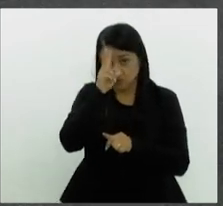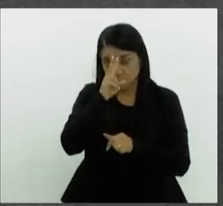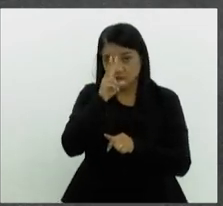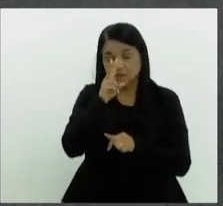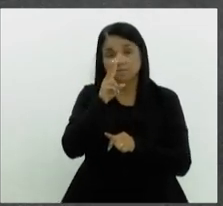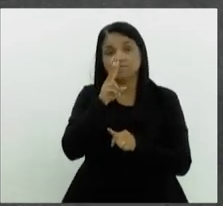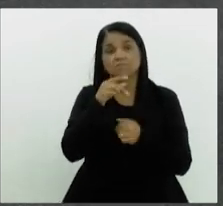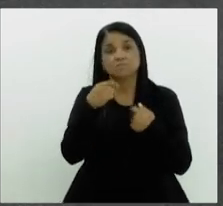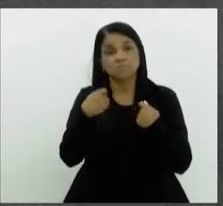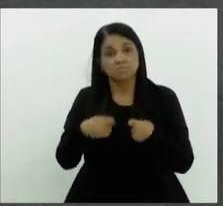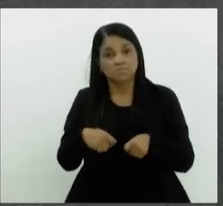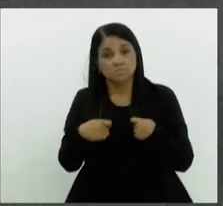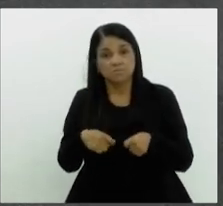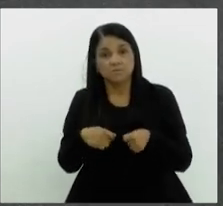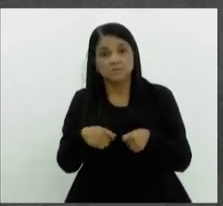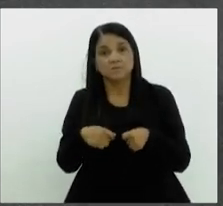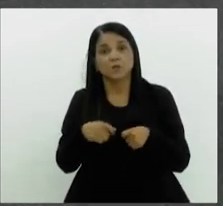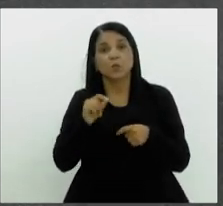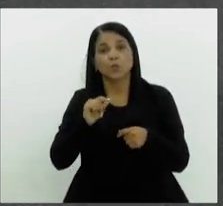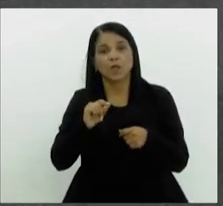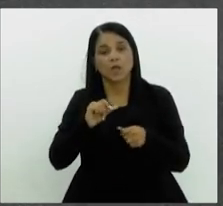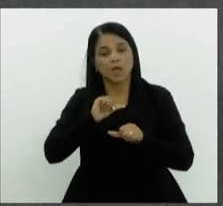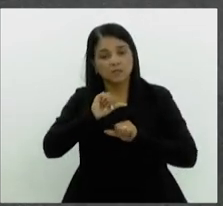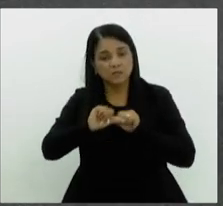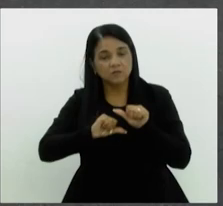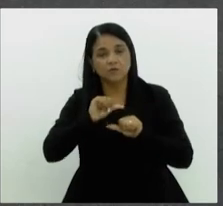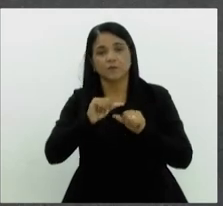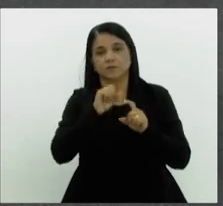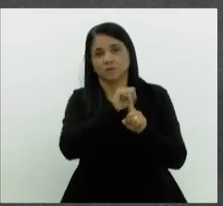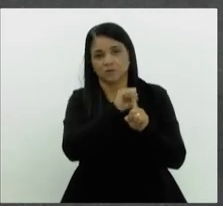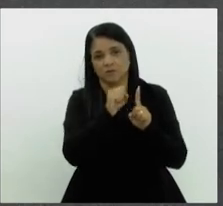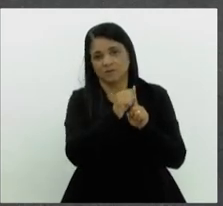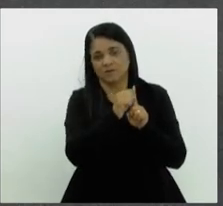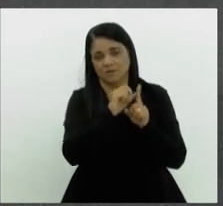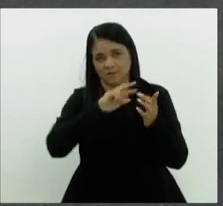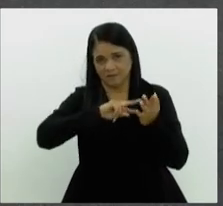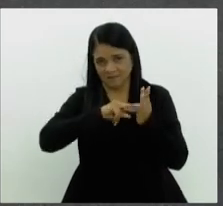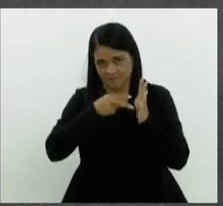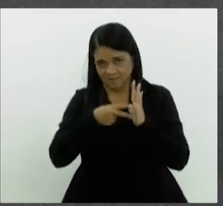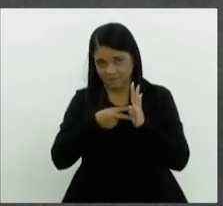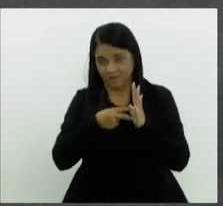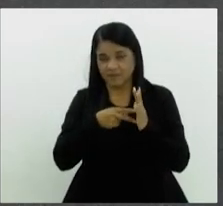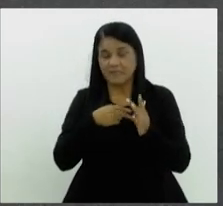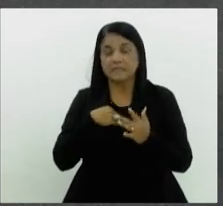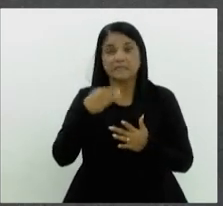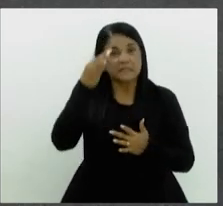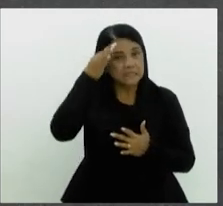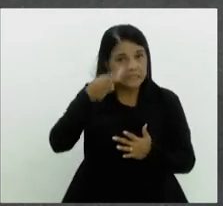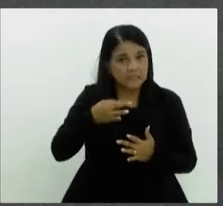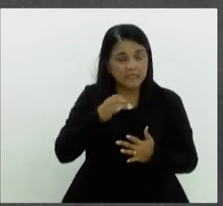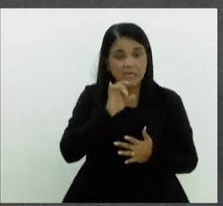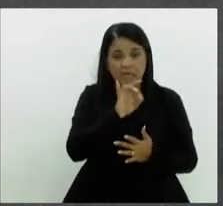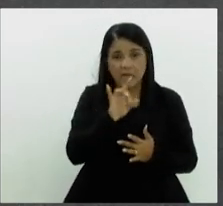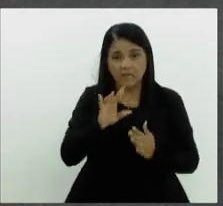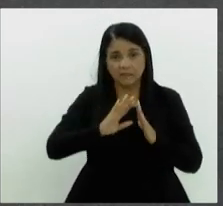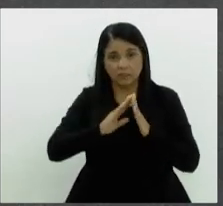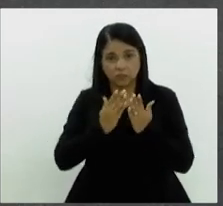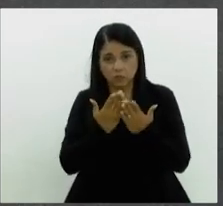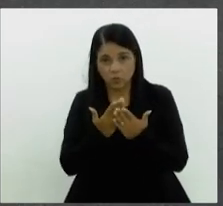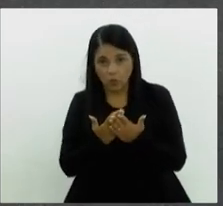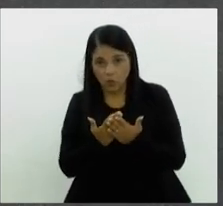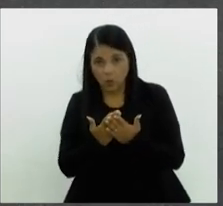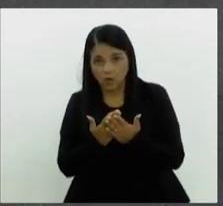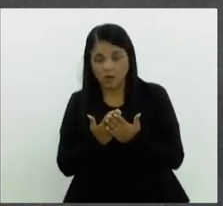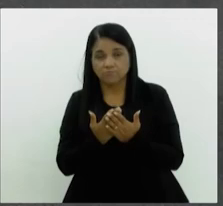tem em si a gênese da transformação social. Se a gente entender cada escola como um equipamento não